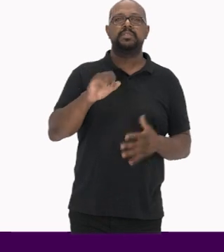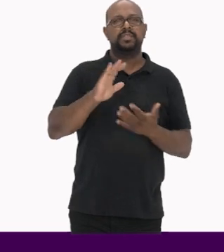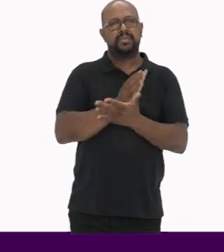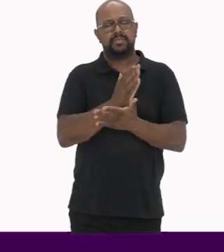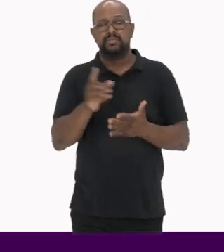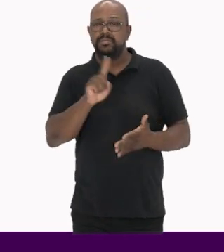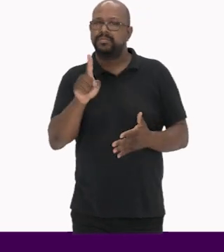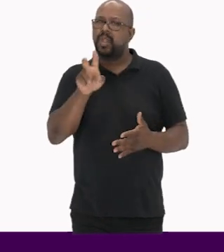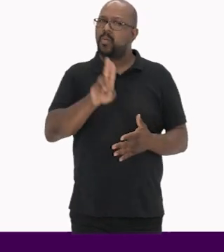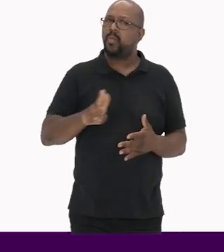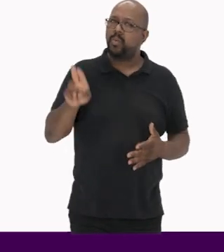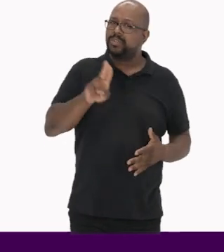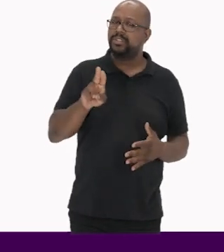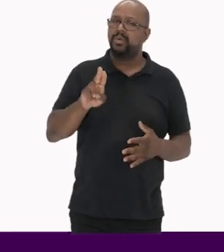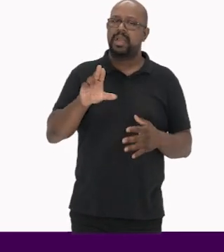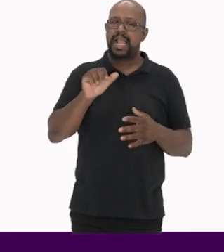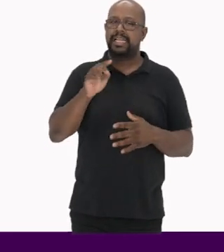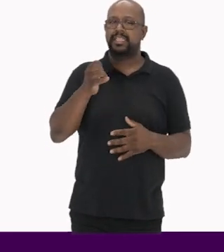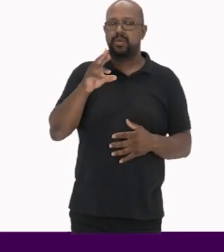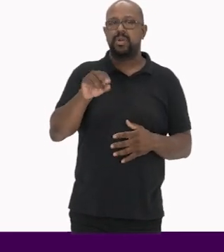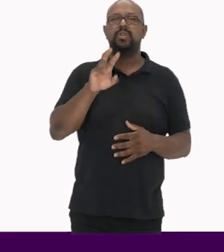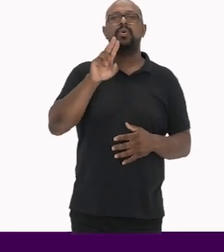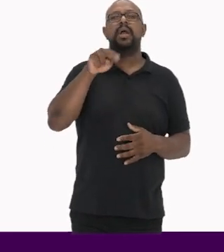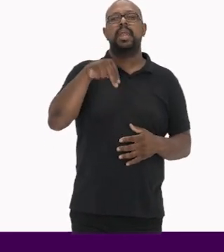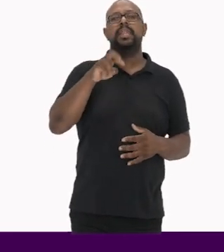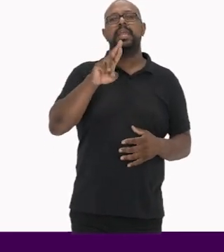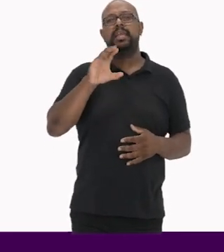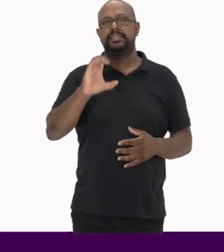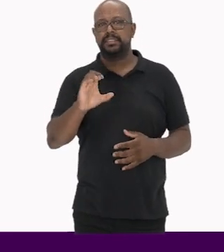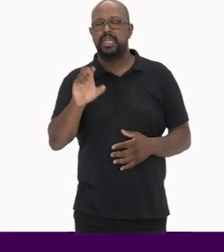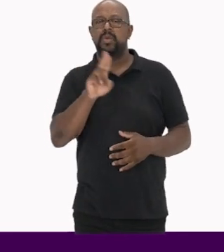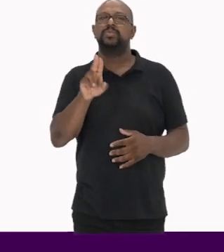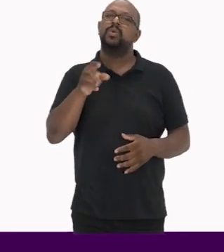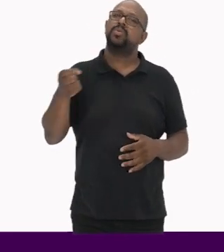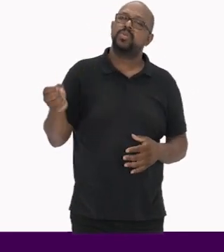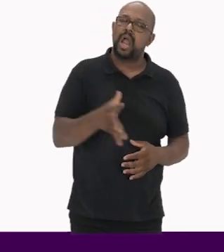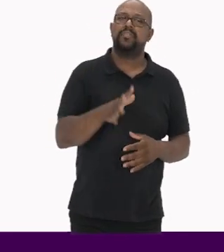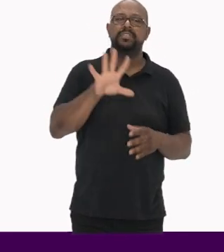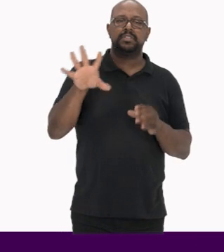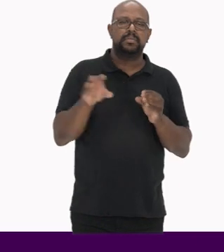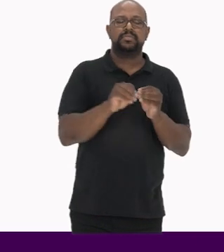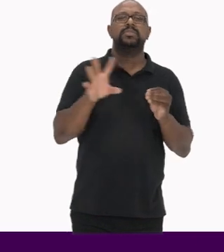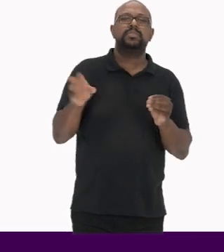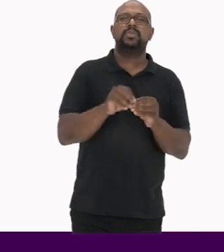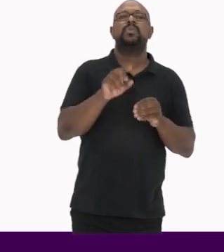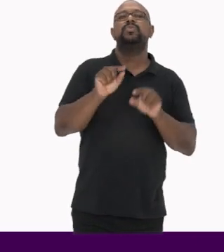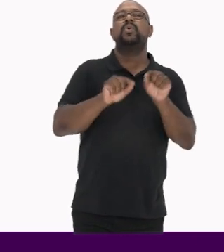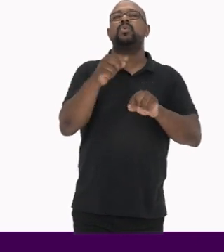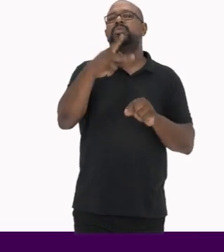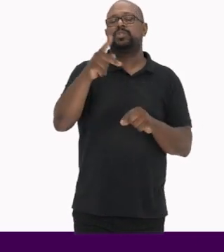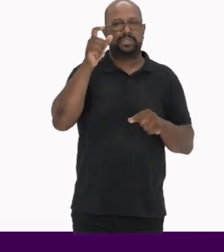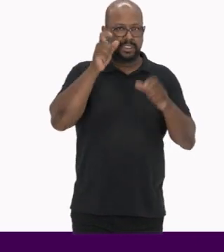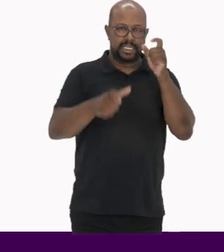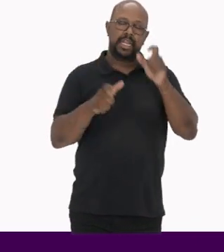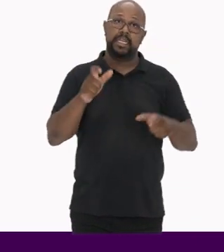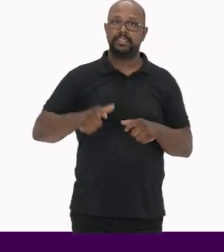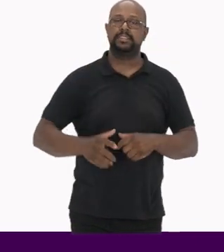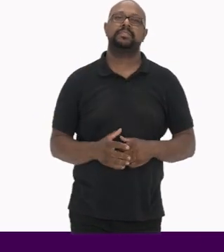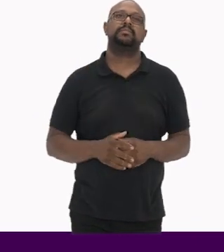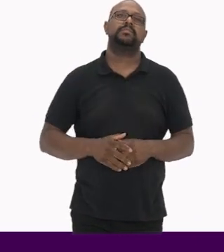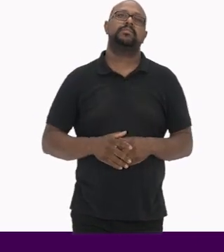inventários, eles não usam as categorias do INRC e aplicam novas categorias de acordo com seus interesses